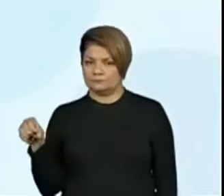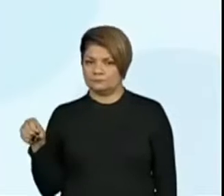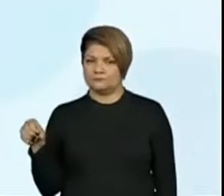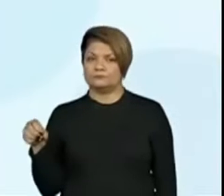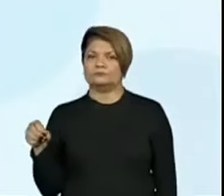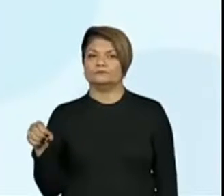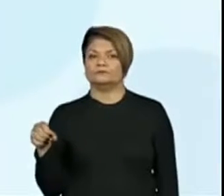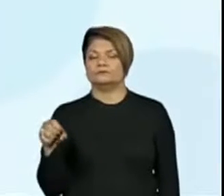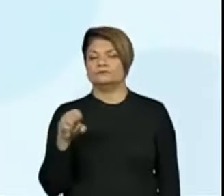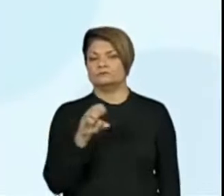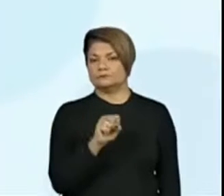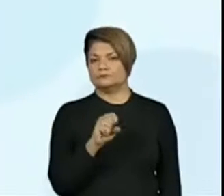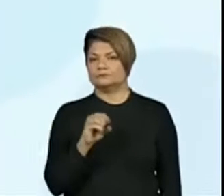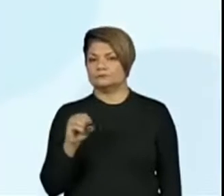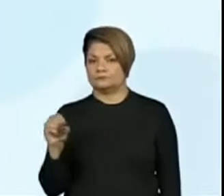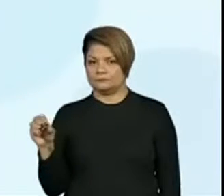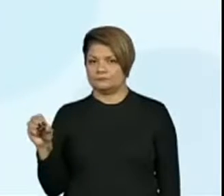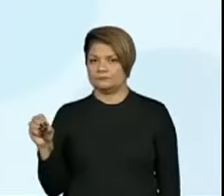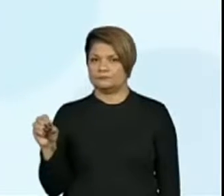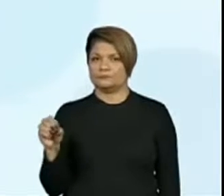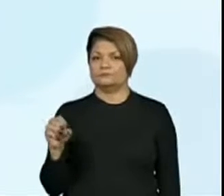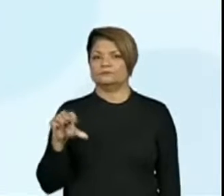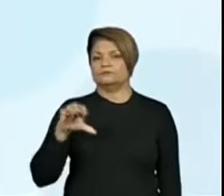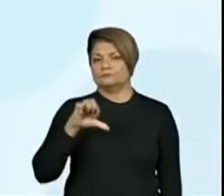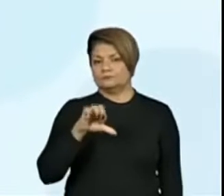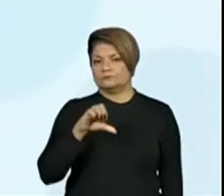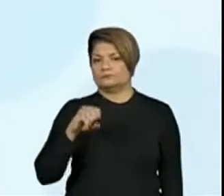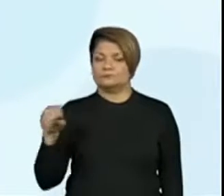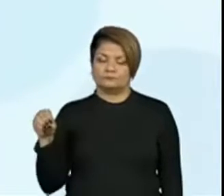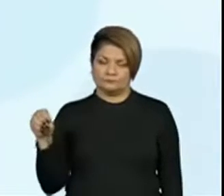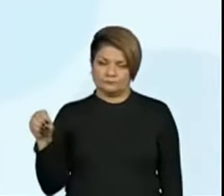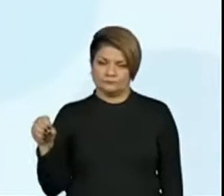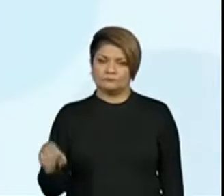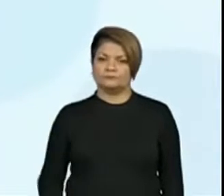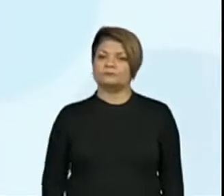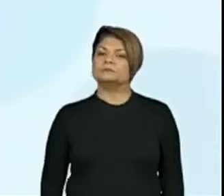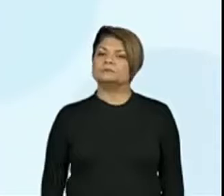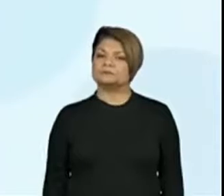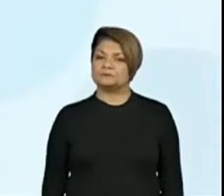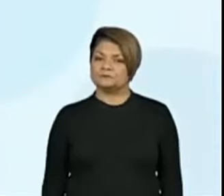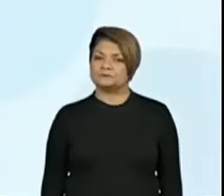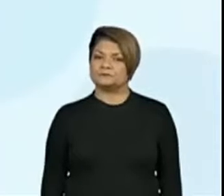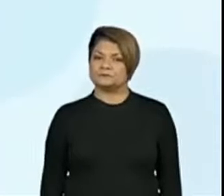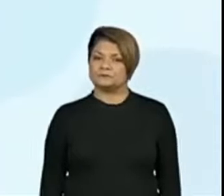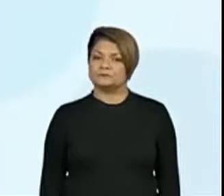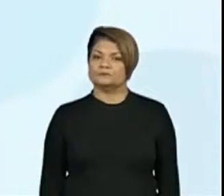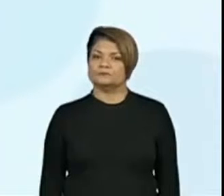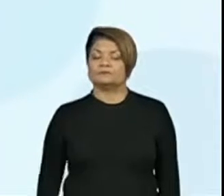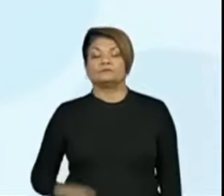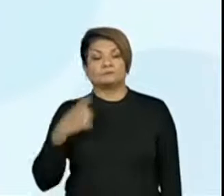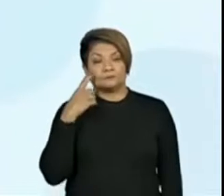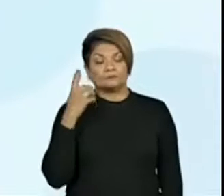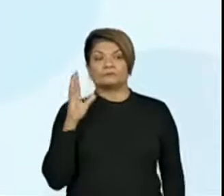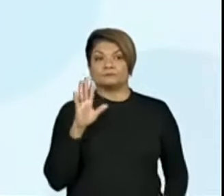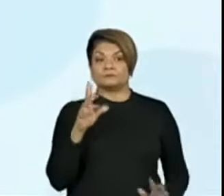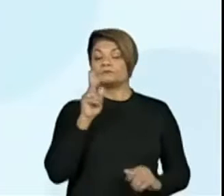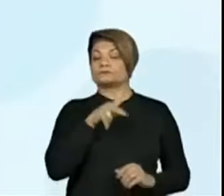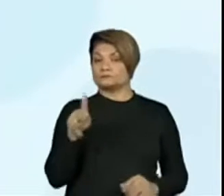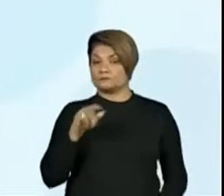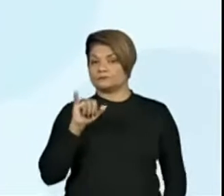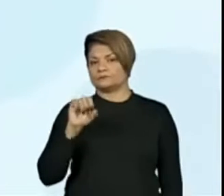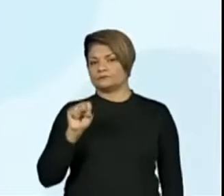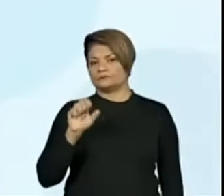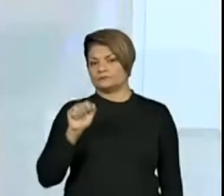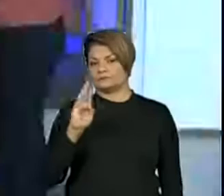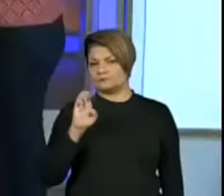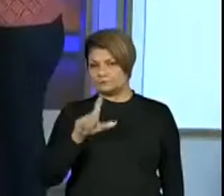setecentos, oitocentos e novecentos. Ó, professora, a professora Isabel